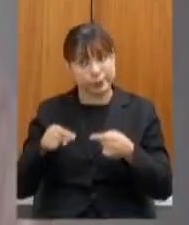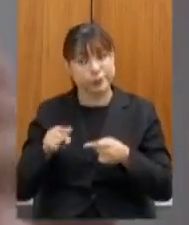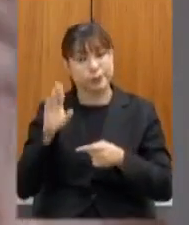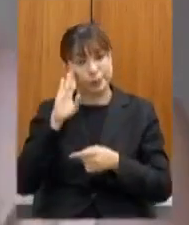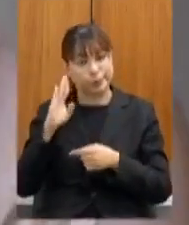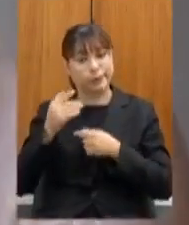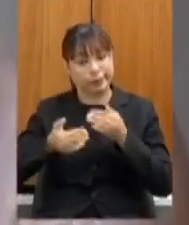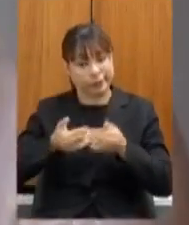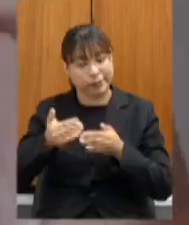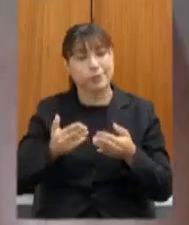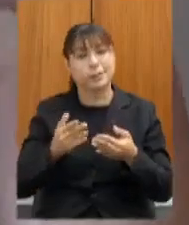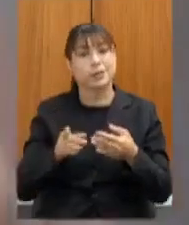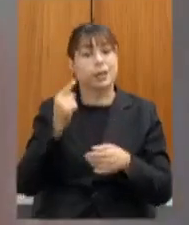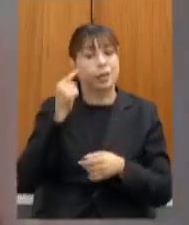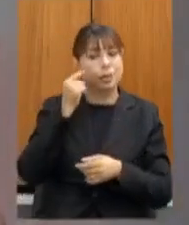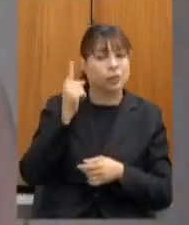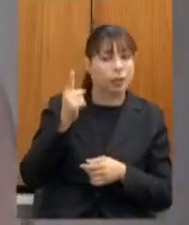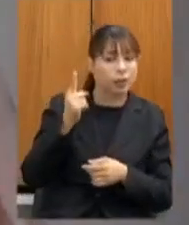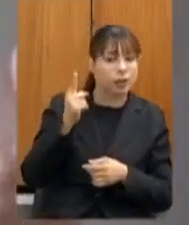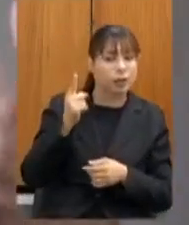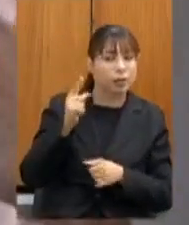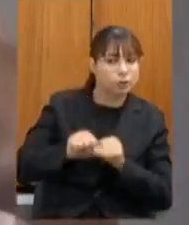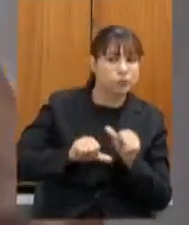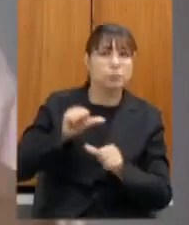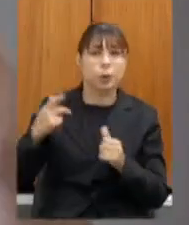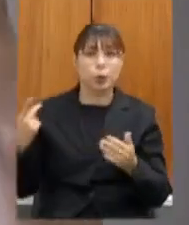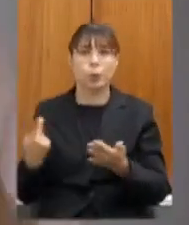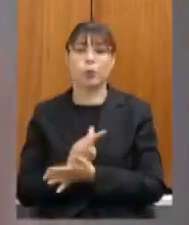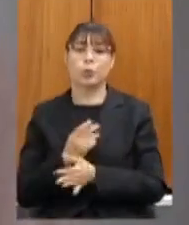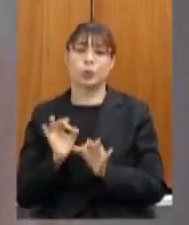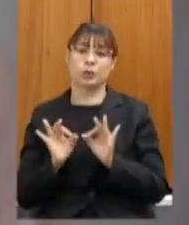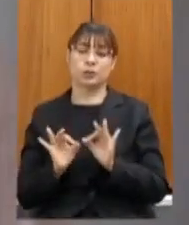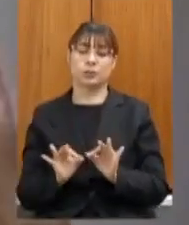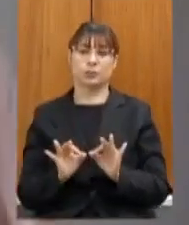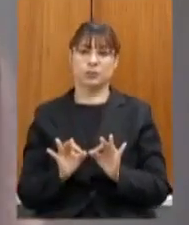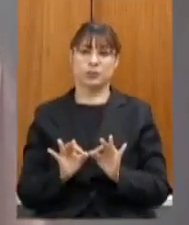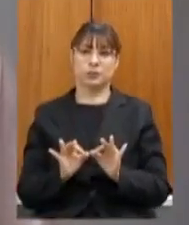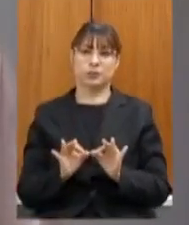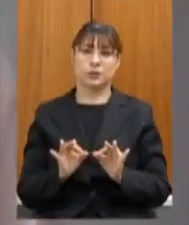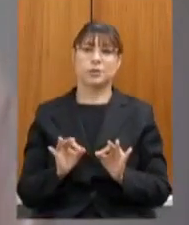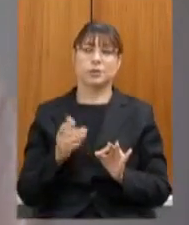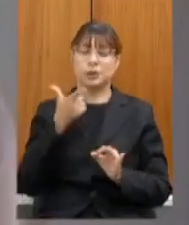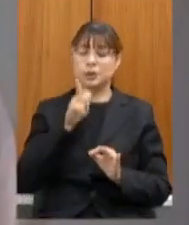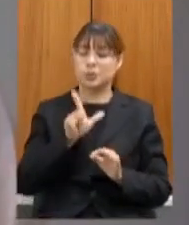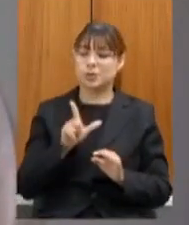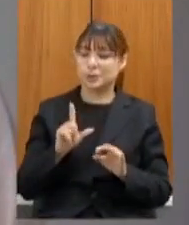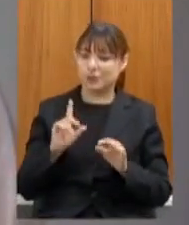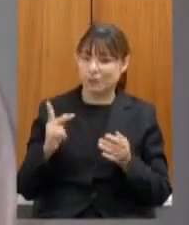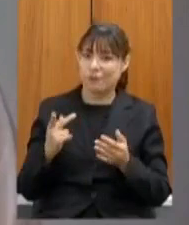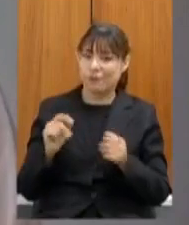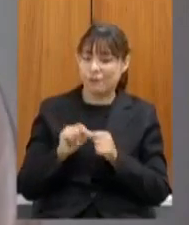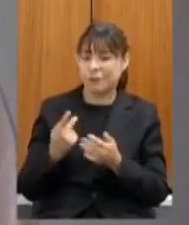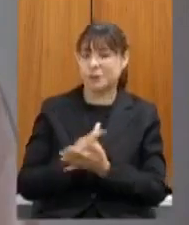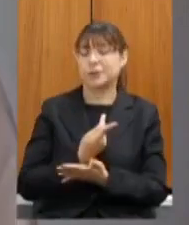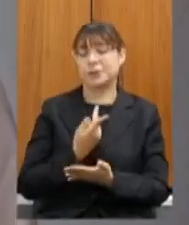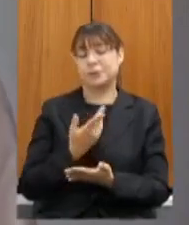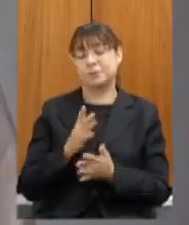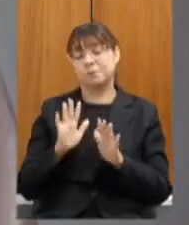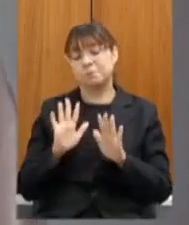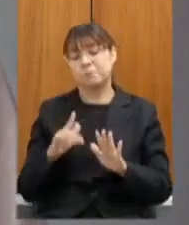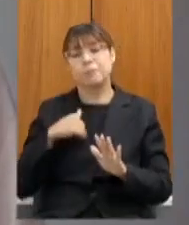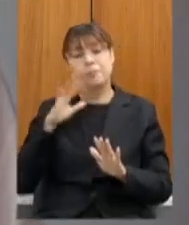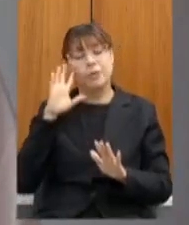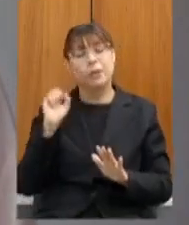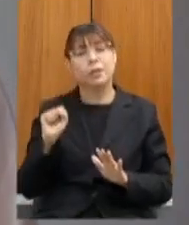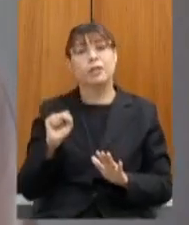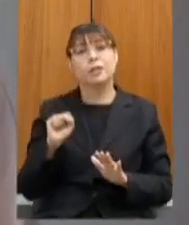transformar ideias em passos no caminho no como mas eu acho que vai ser uma